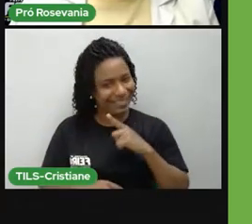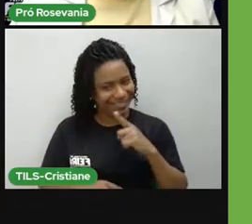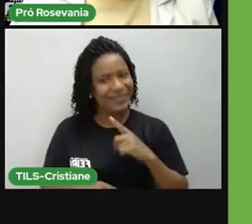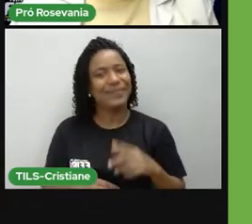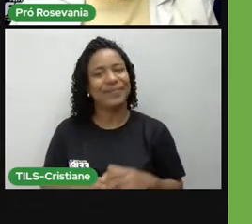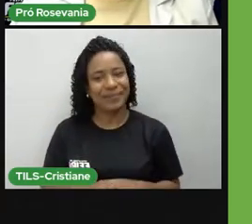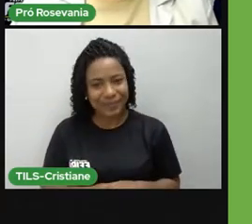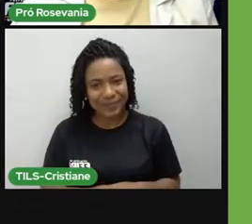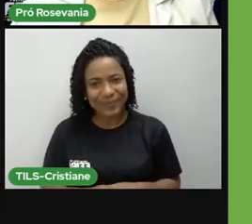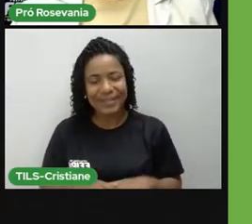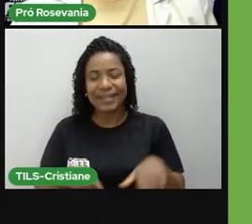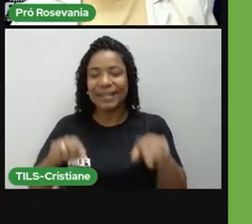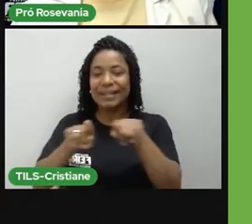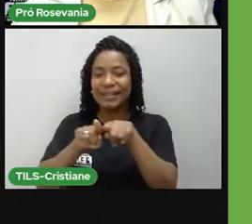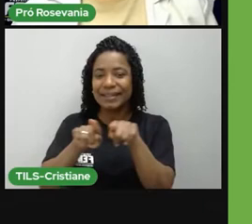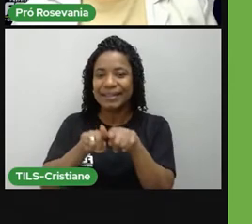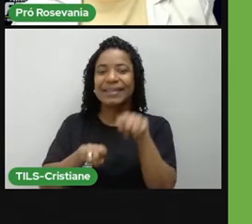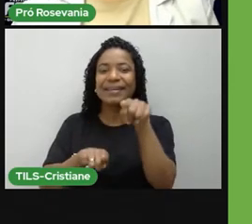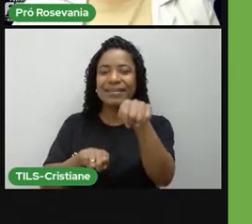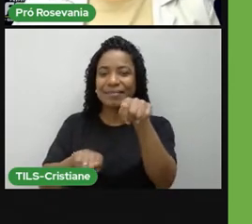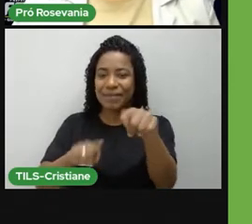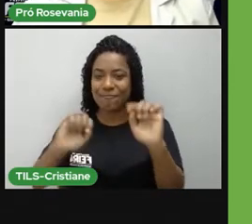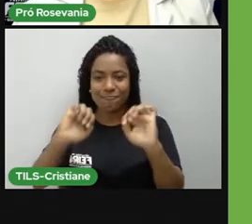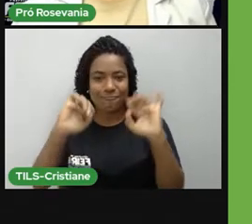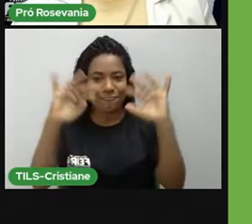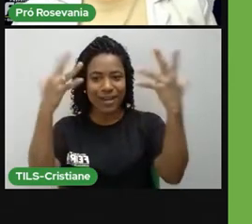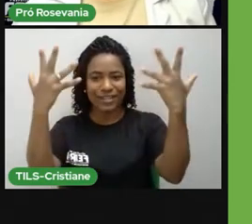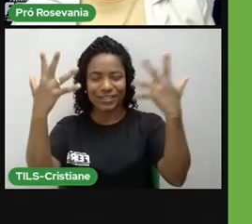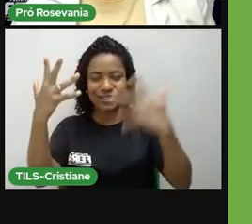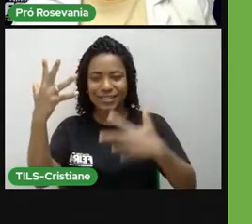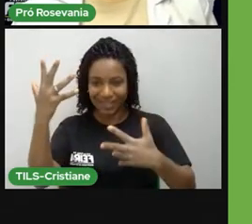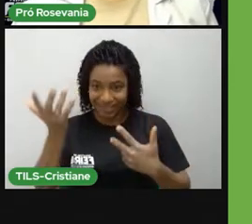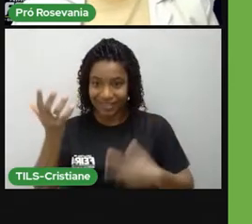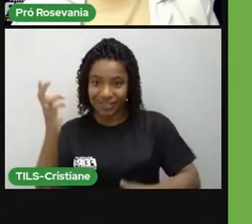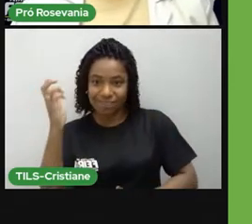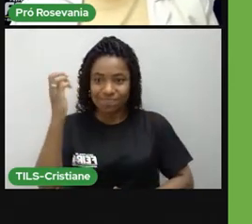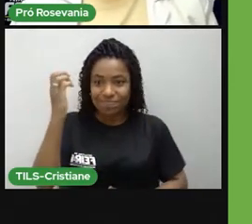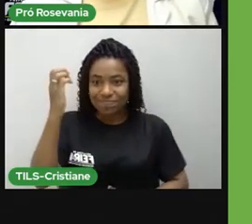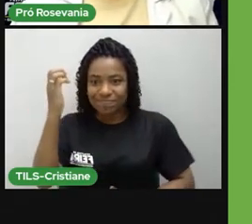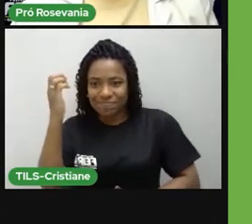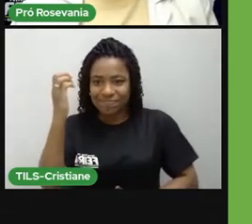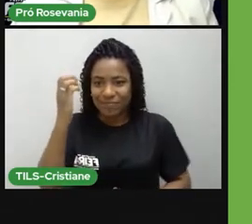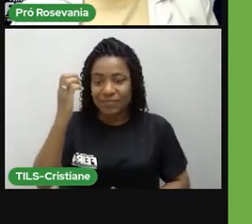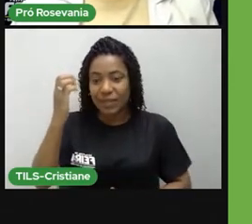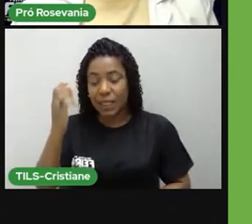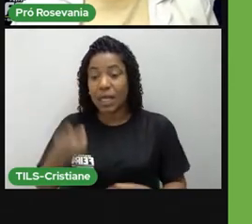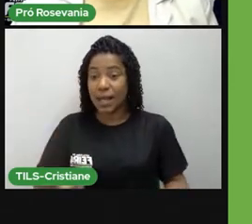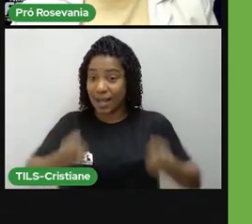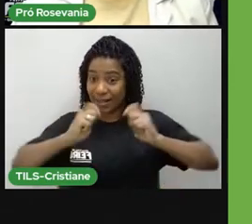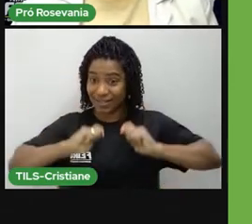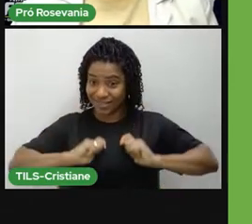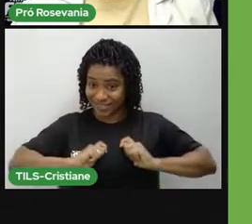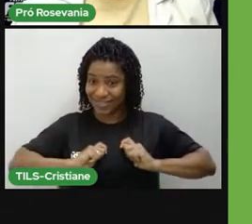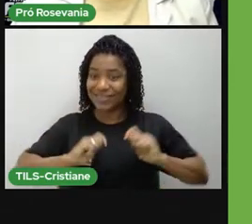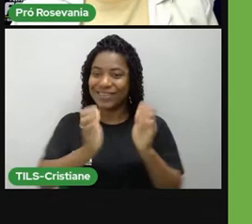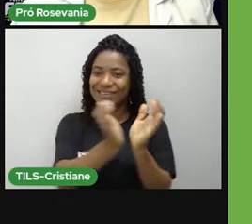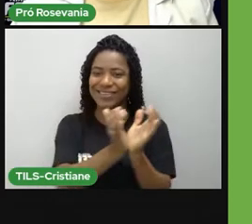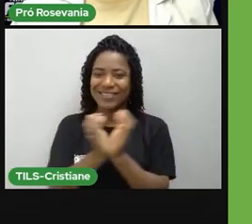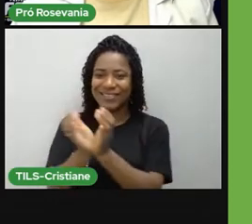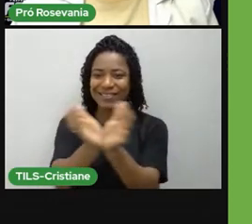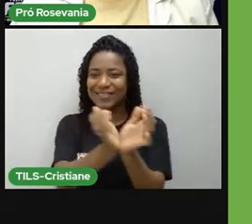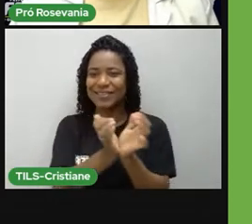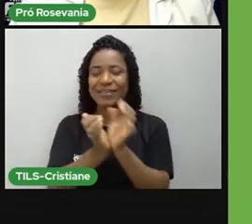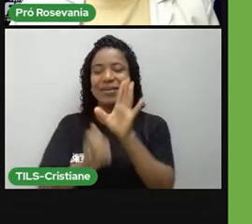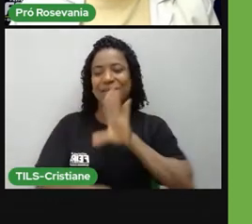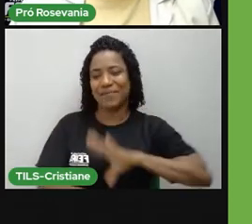né, essa aqui é uma festa bastante popular pra gente, né, que é o forró, nós também herdamos, né, dos povos portugueses, dos povos